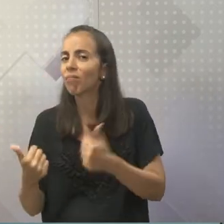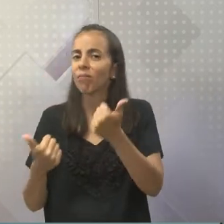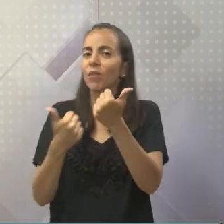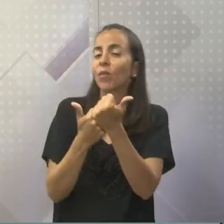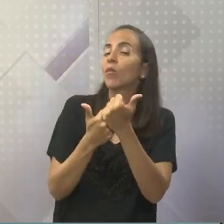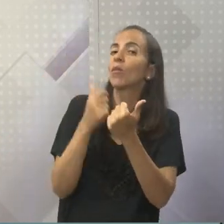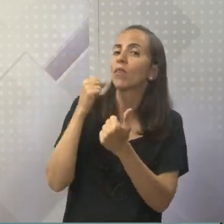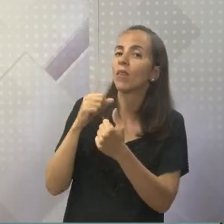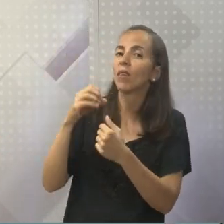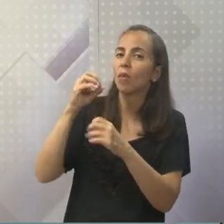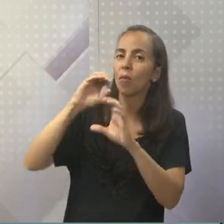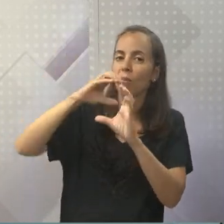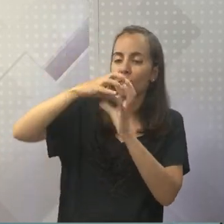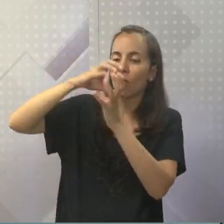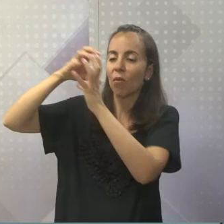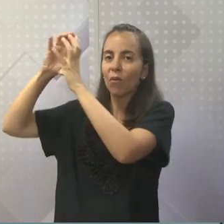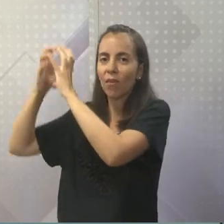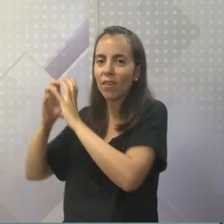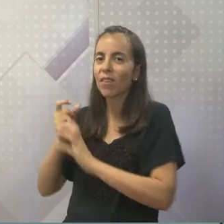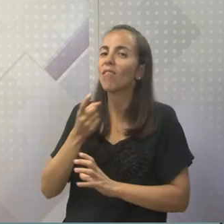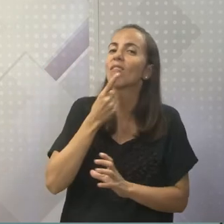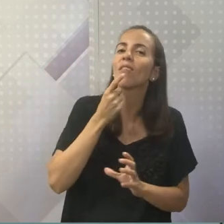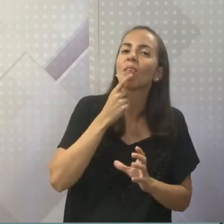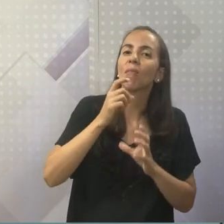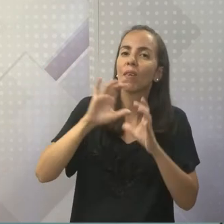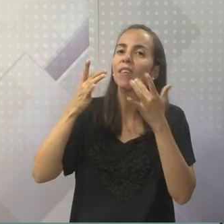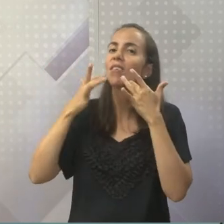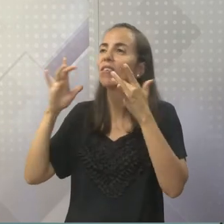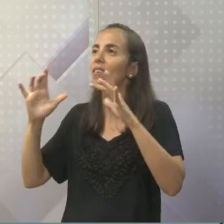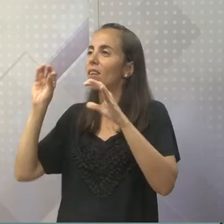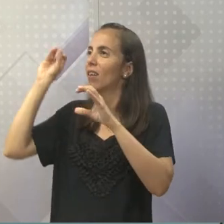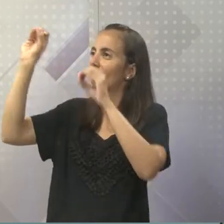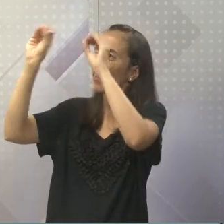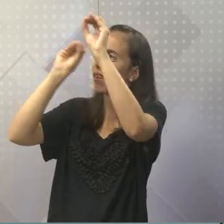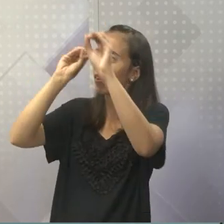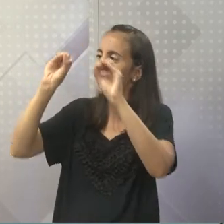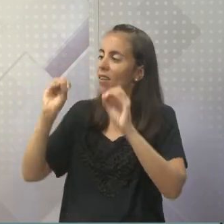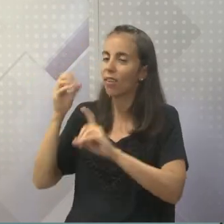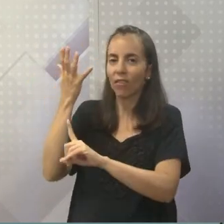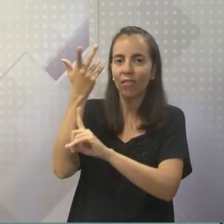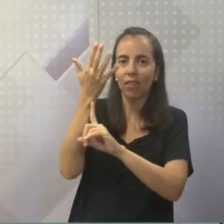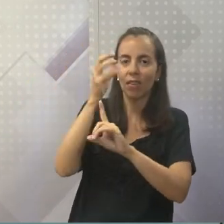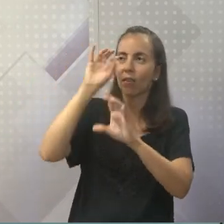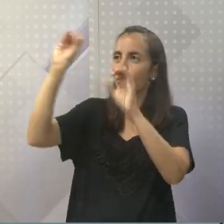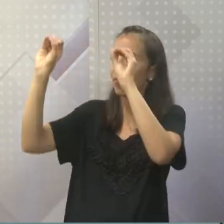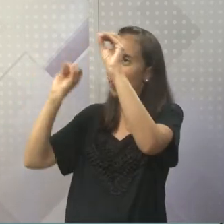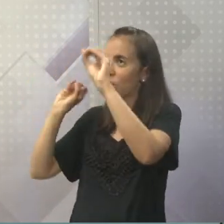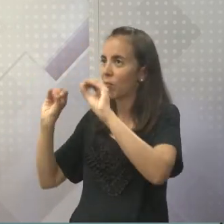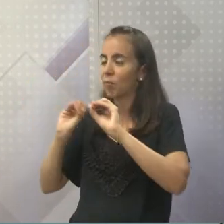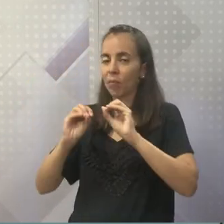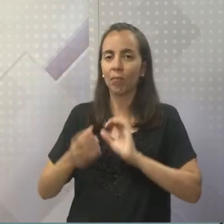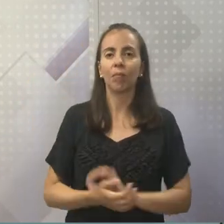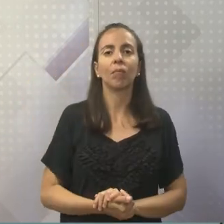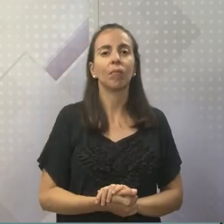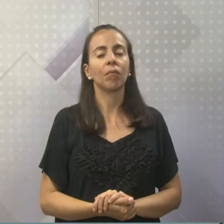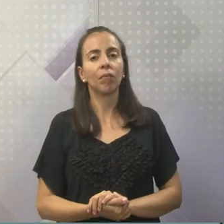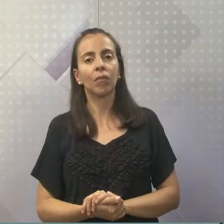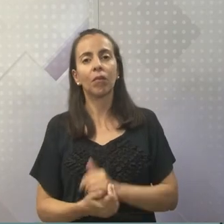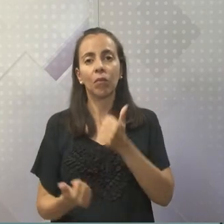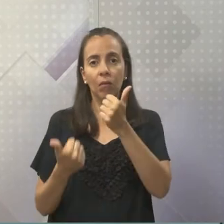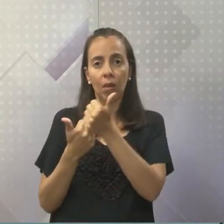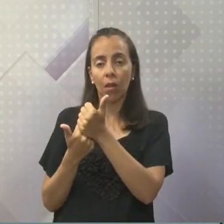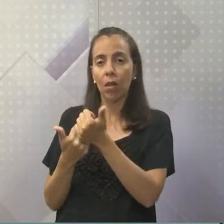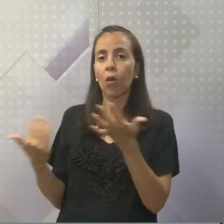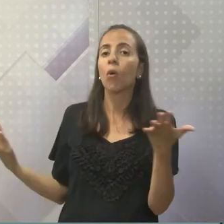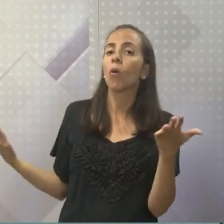bolinhas vermelhas, douradas, que eram no caso, então, as velas. Ou seja, então, hoje a gente